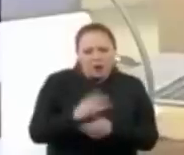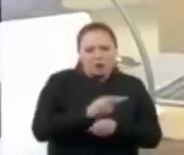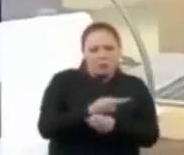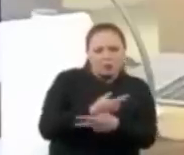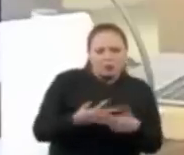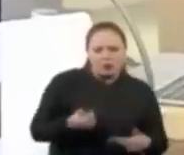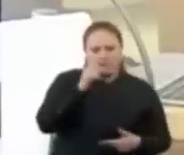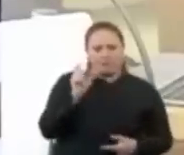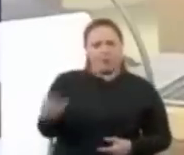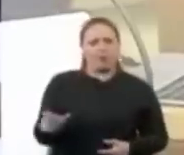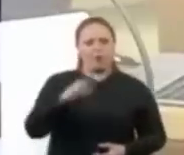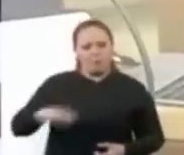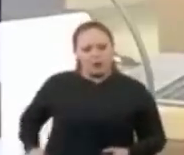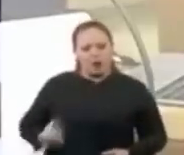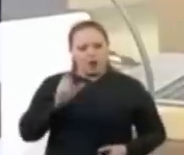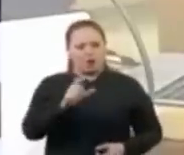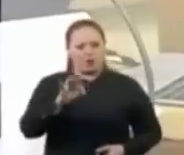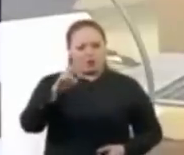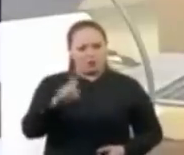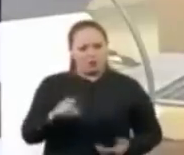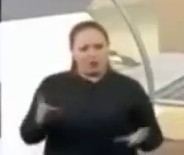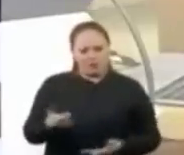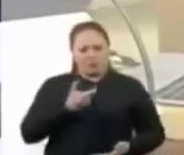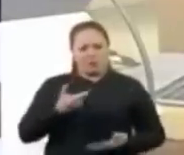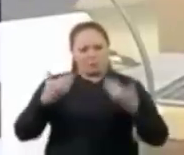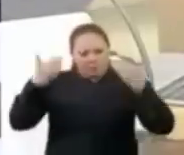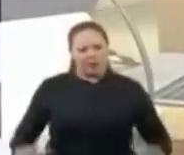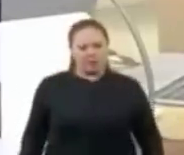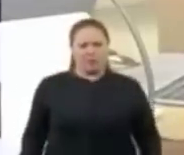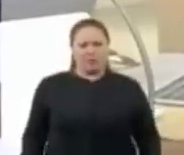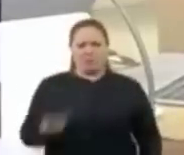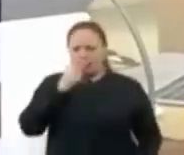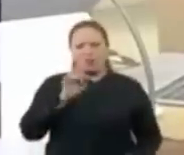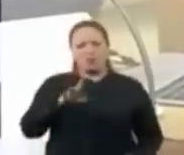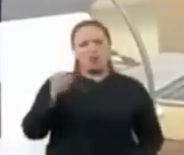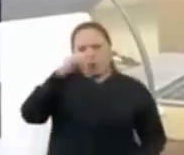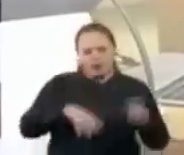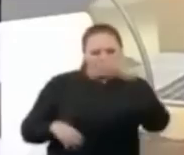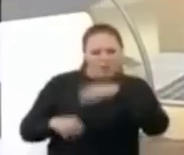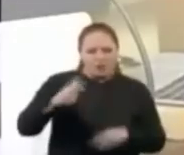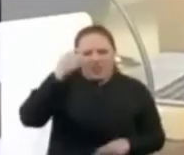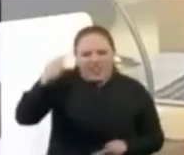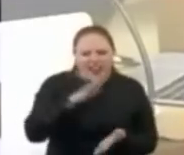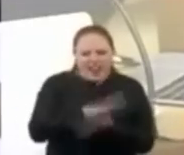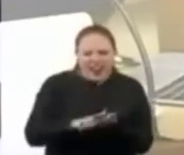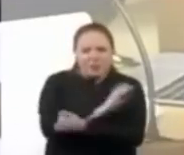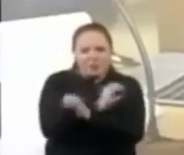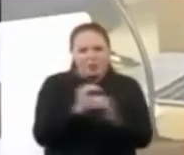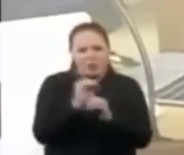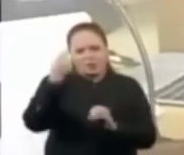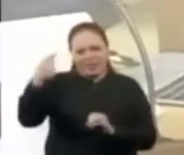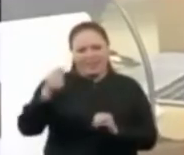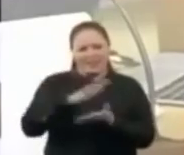presidente, já ofendeu o ministro Fux. Agora chegou a mim. A vida para a Exª é ofender as pessoas. Não tem nenhuma ideia. Não tem nenhuma ideia.